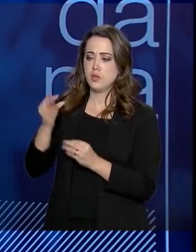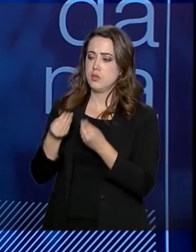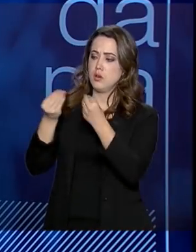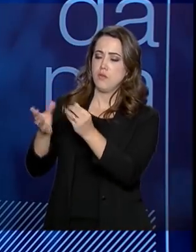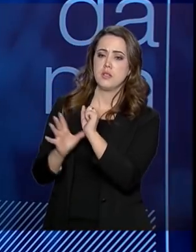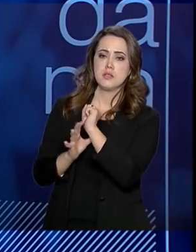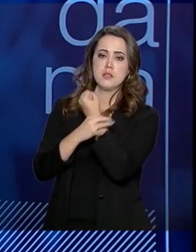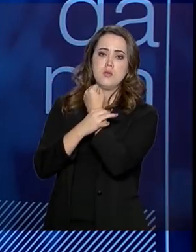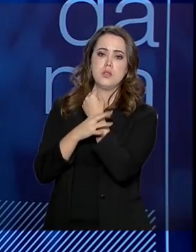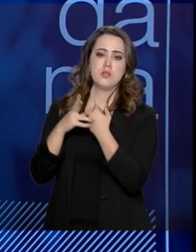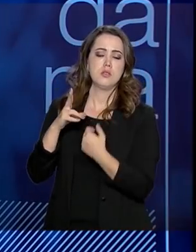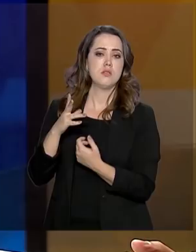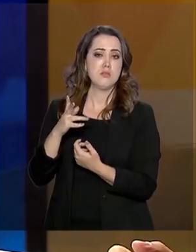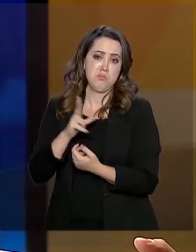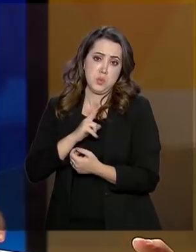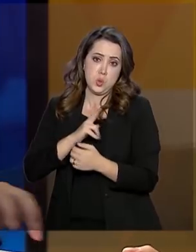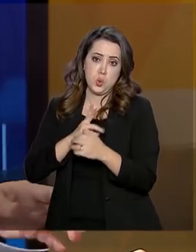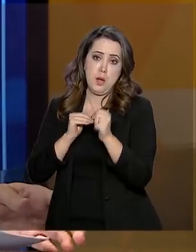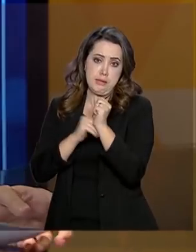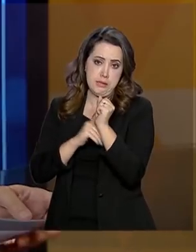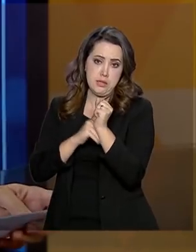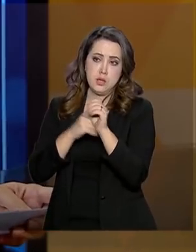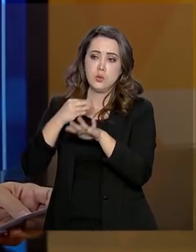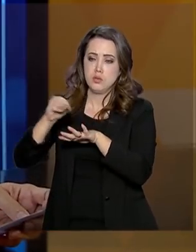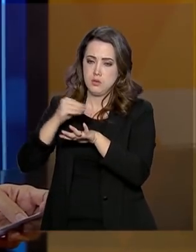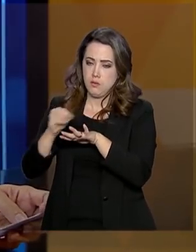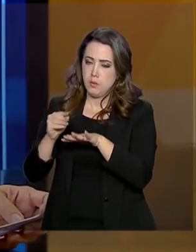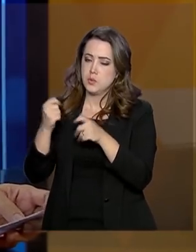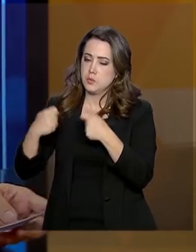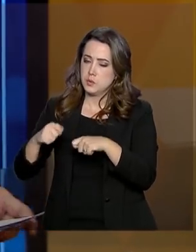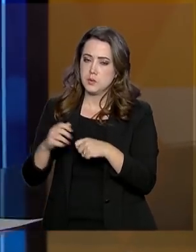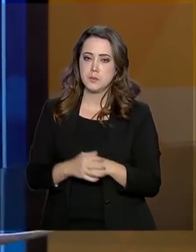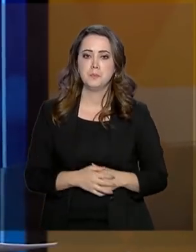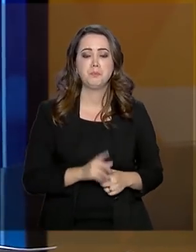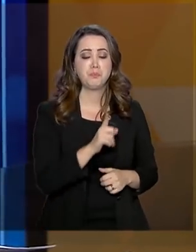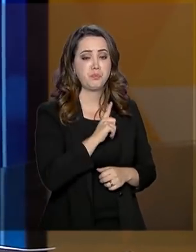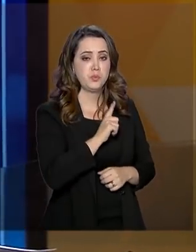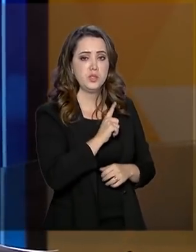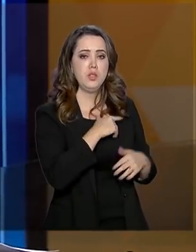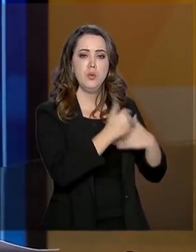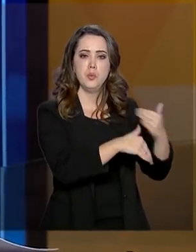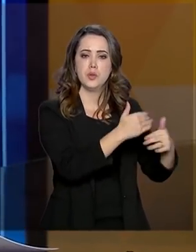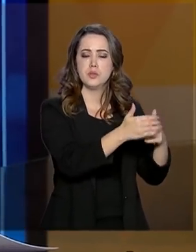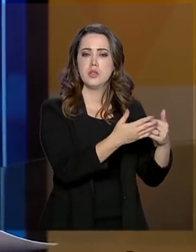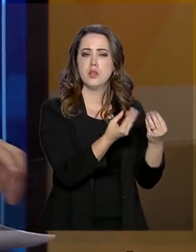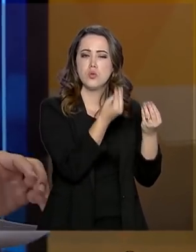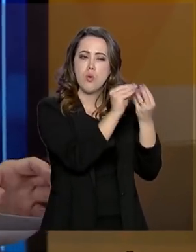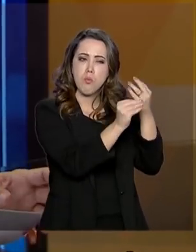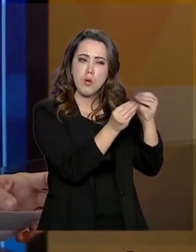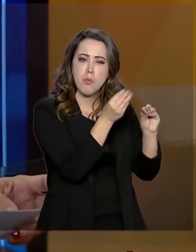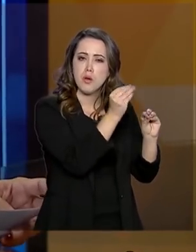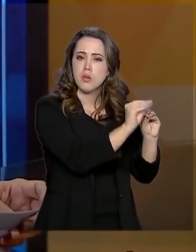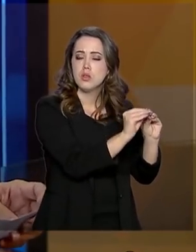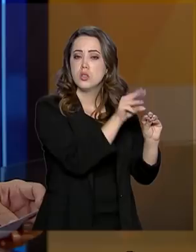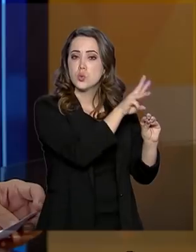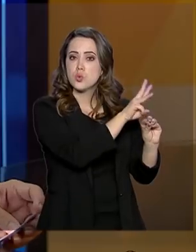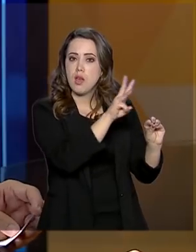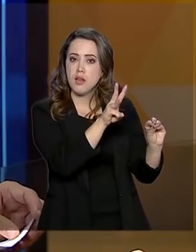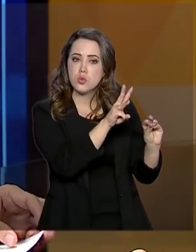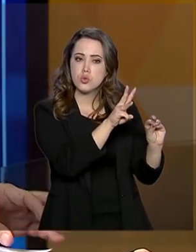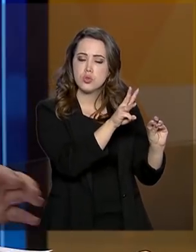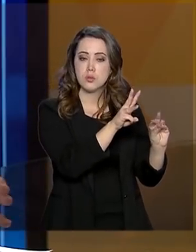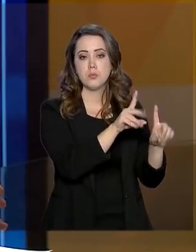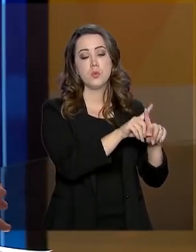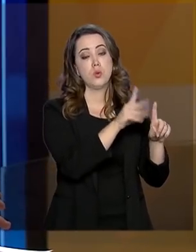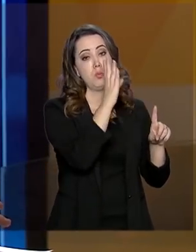e privacidade que ele espera. Agora, tem esse processo de digitalização dos serviços no Brasil, só